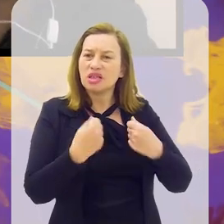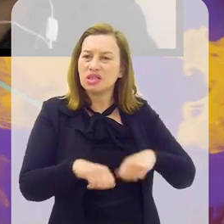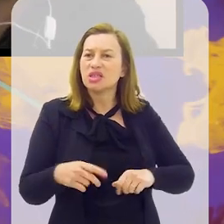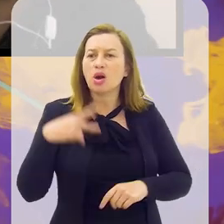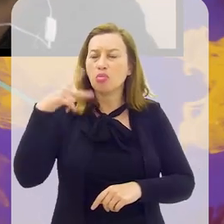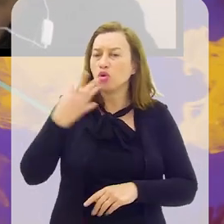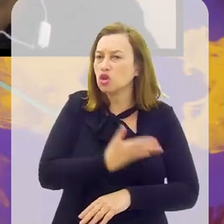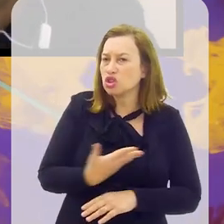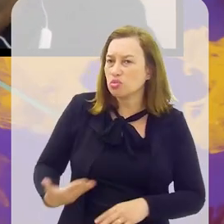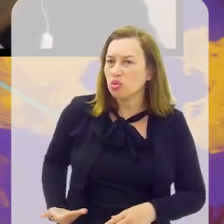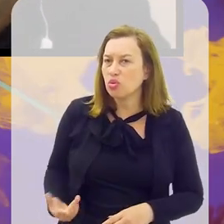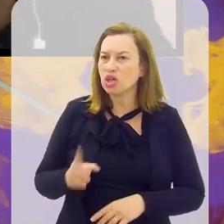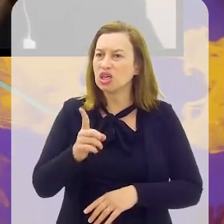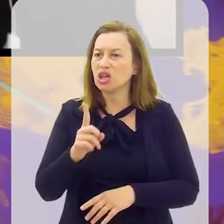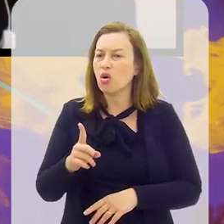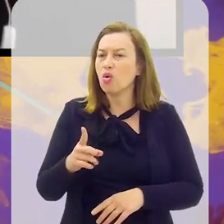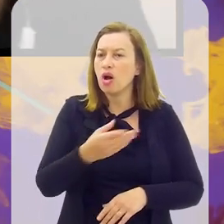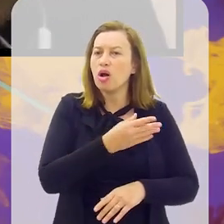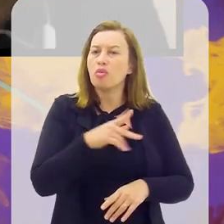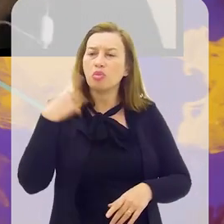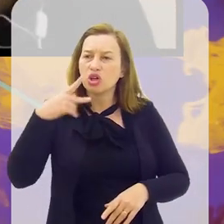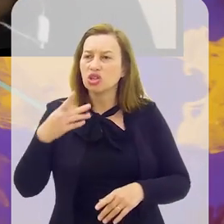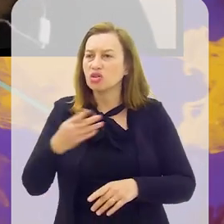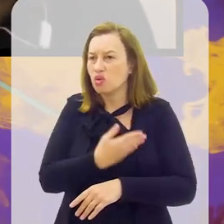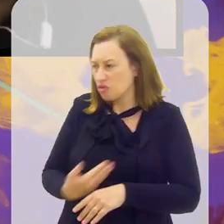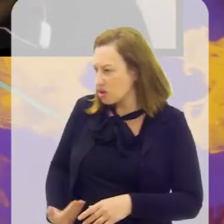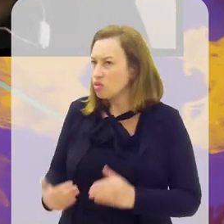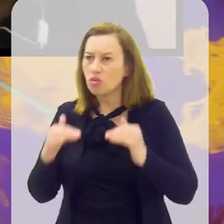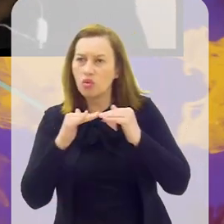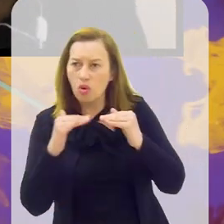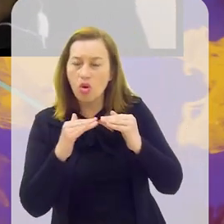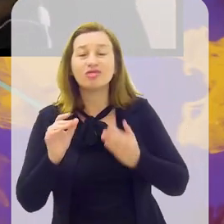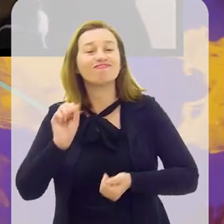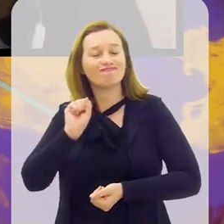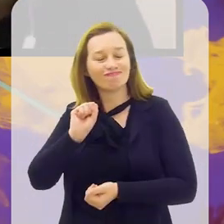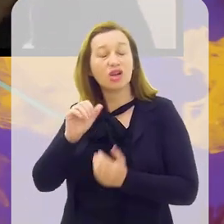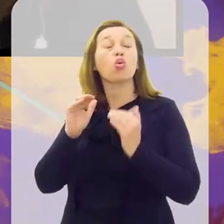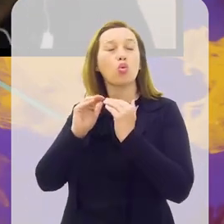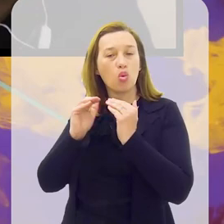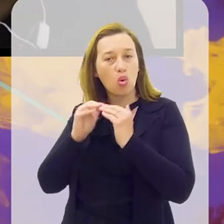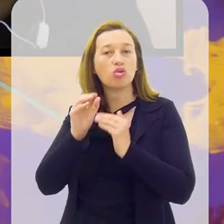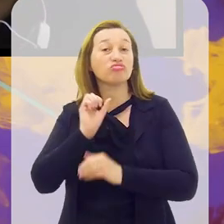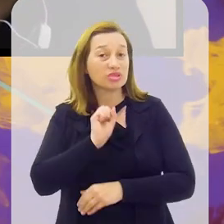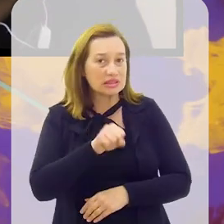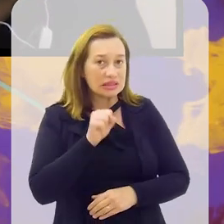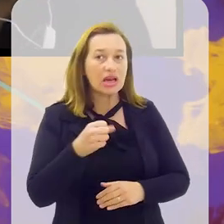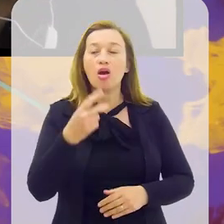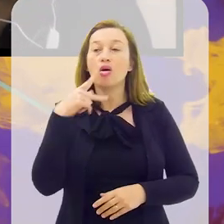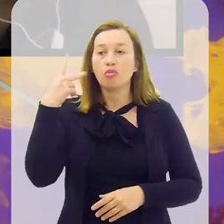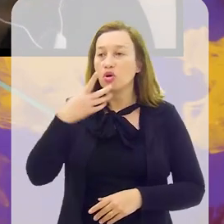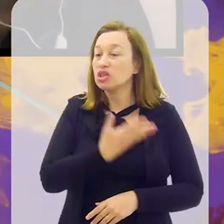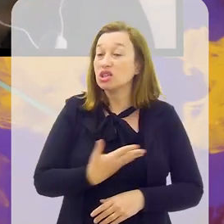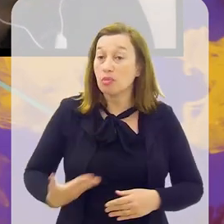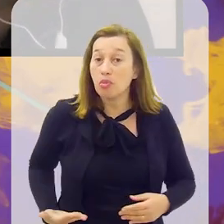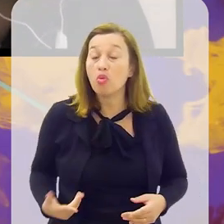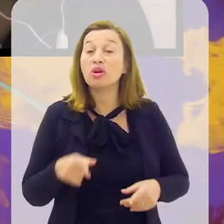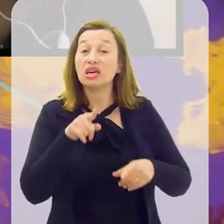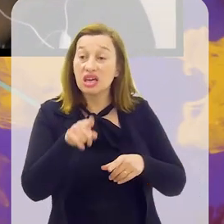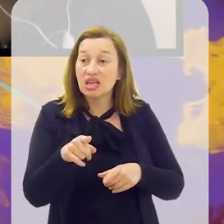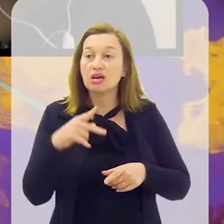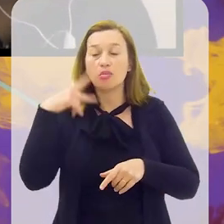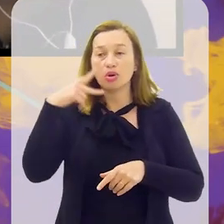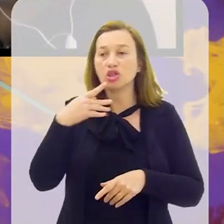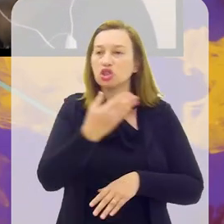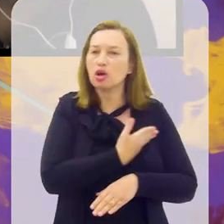É preciso de uma política pública, não uma política de governo. O senhor concorda? Concordo inteiramente. É preciso de uma política pública e é